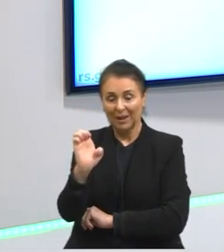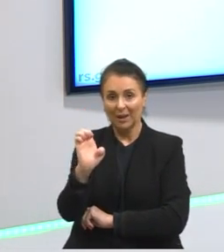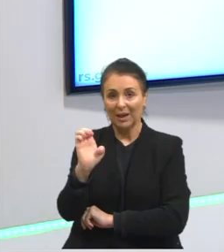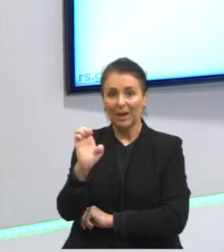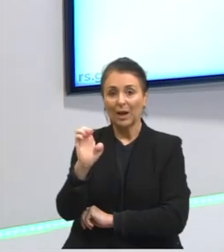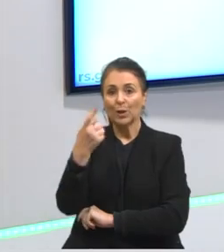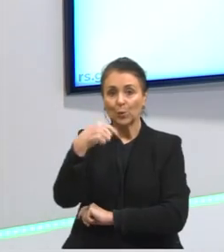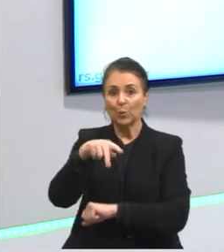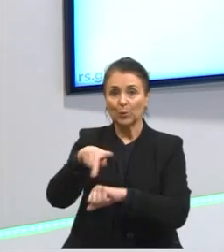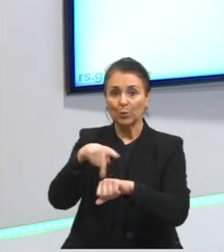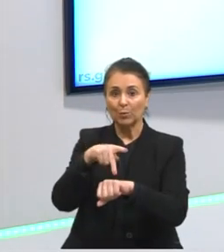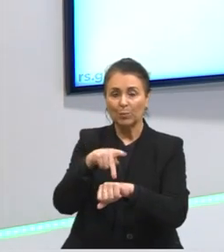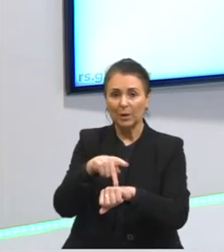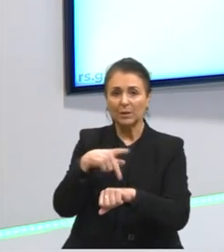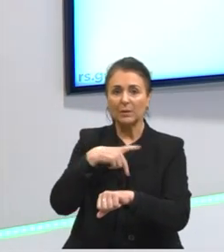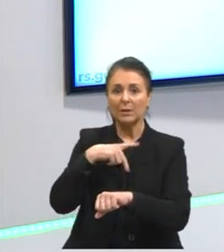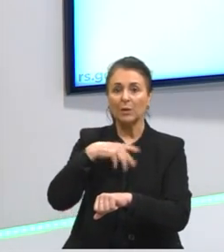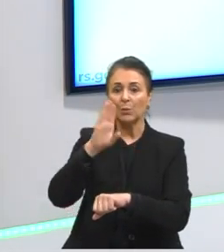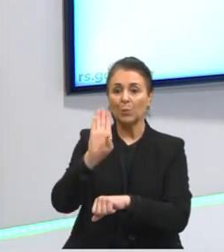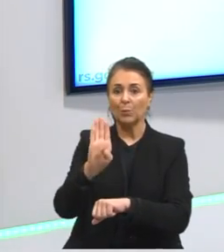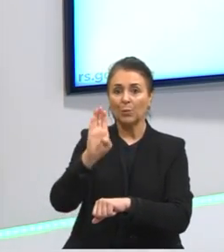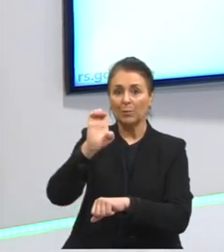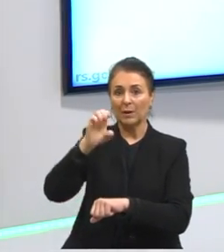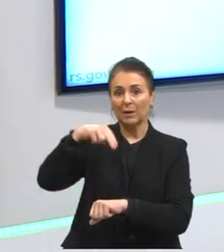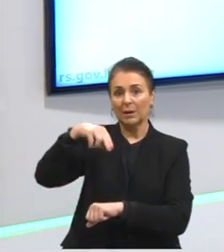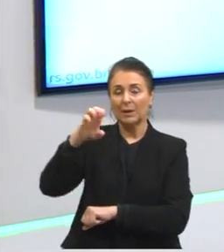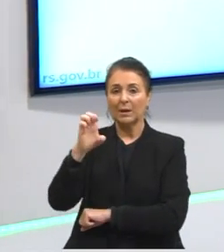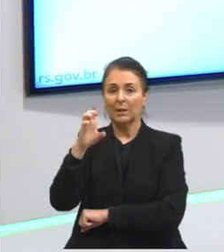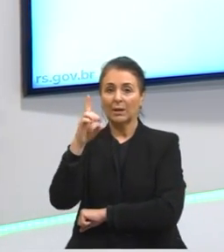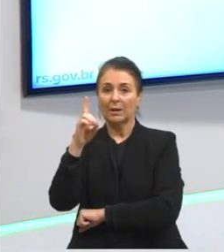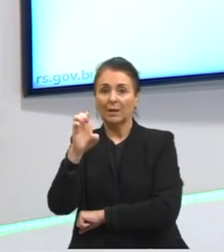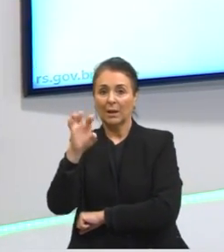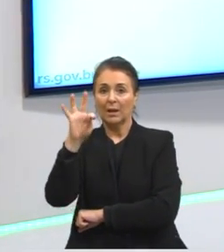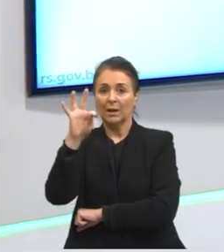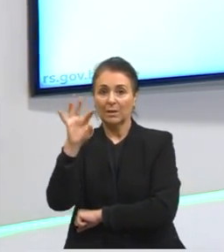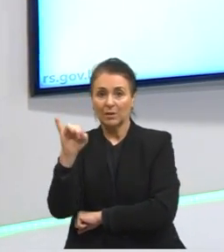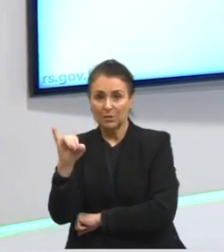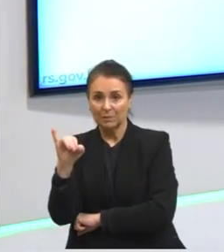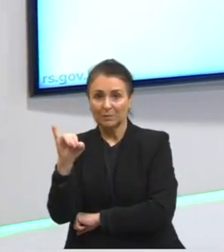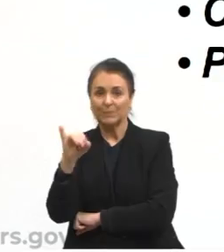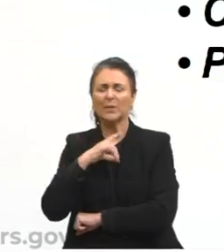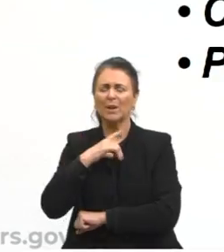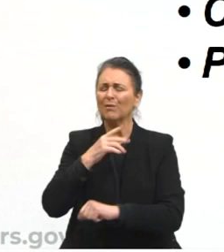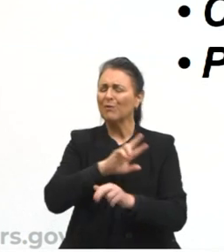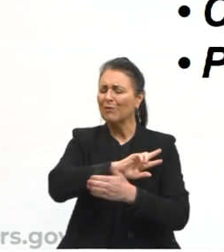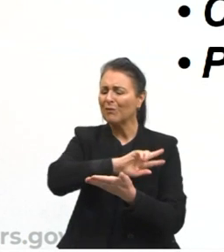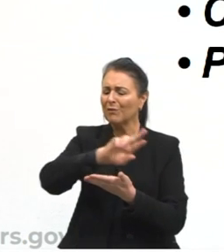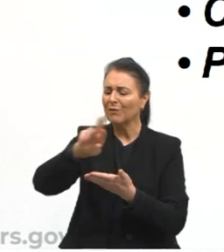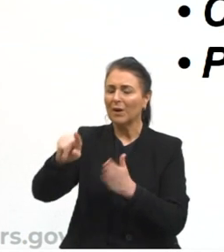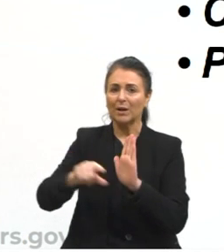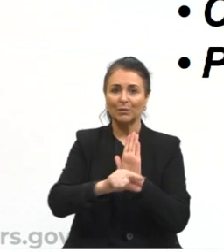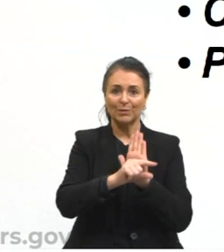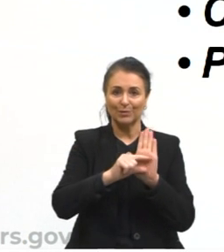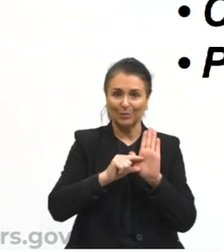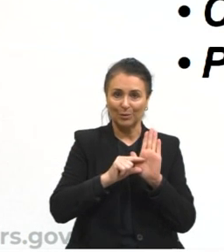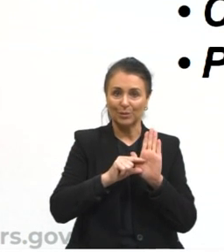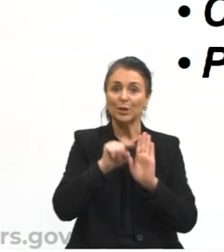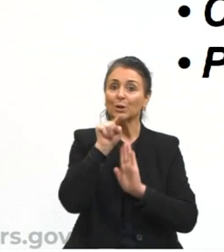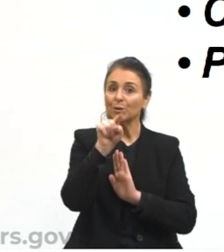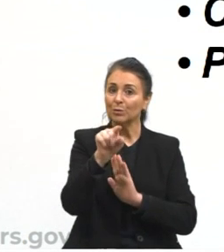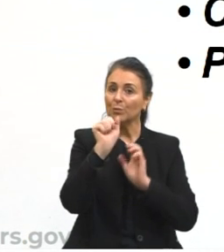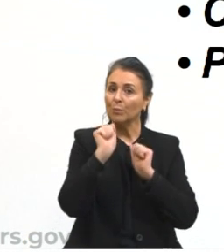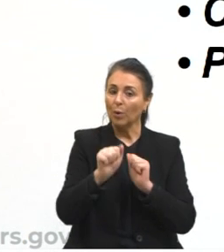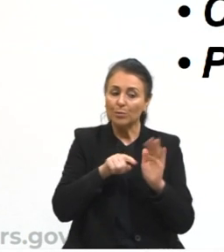temos Mário Benedetti e outros escritores que a gente pode citar e que você pode